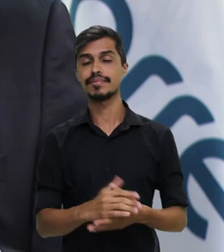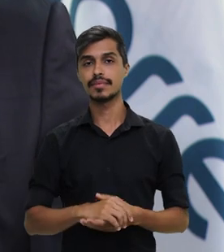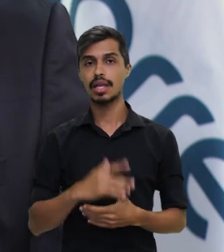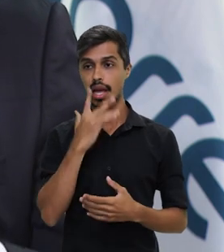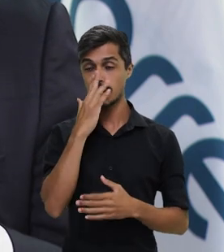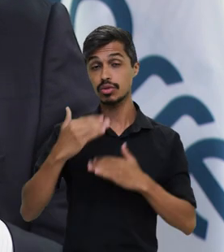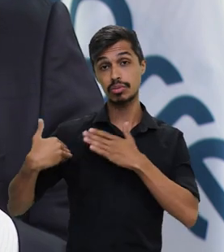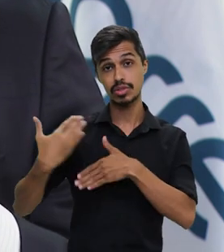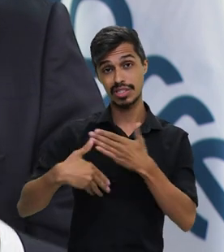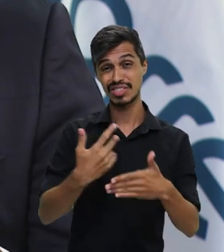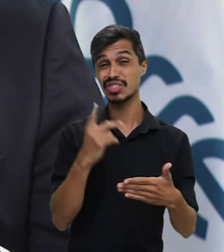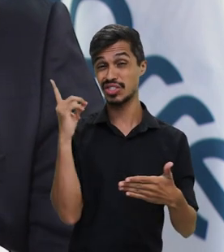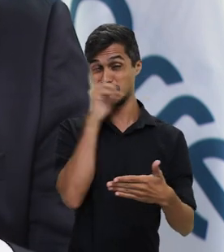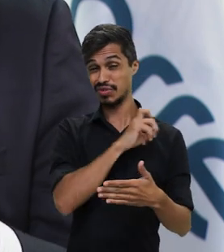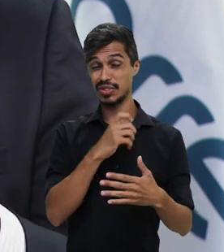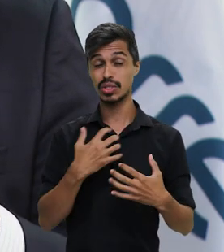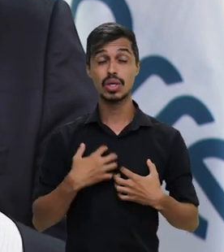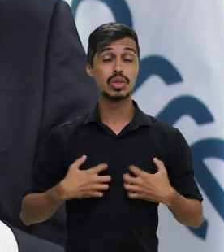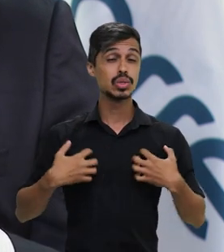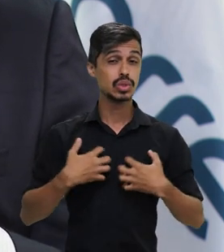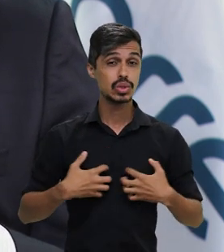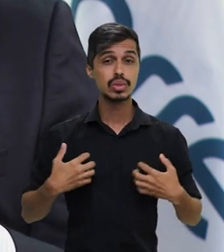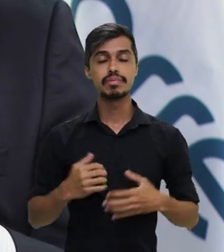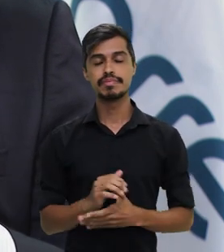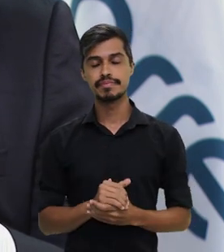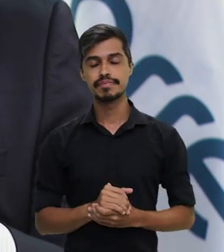processo difícil, árduo.